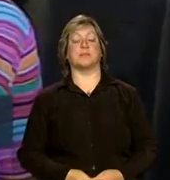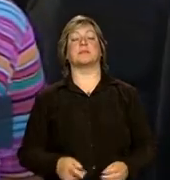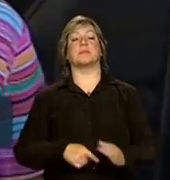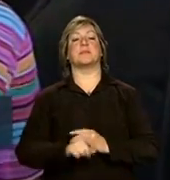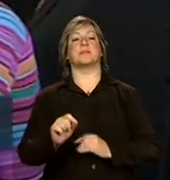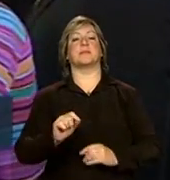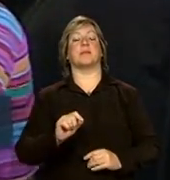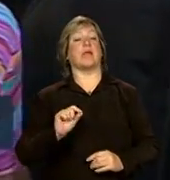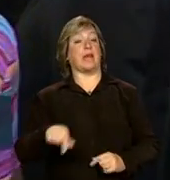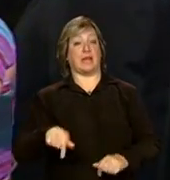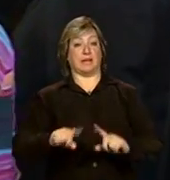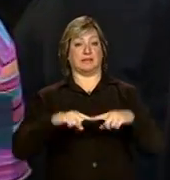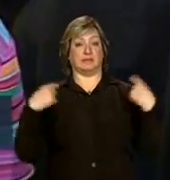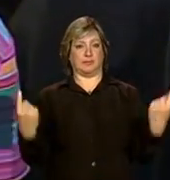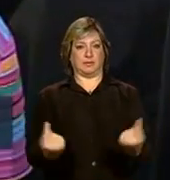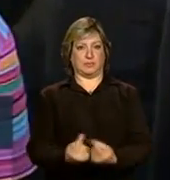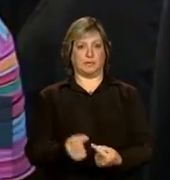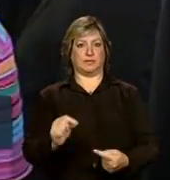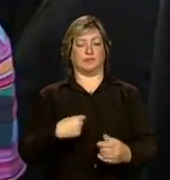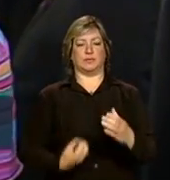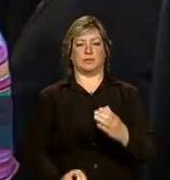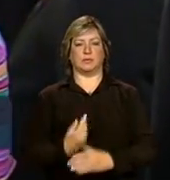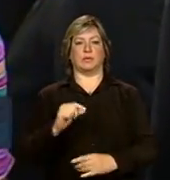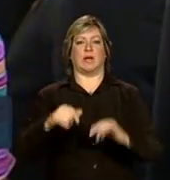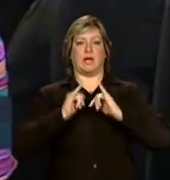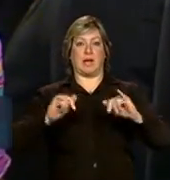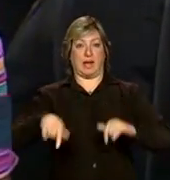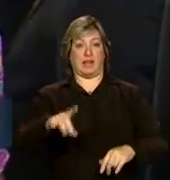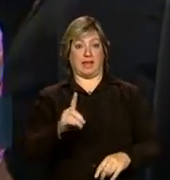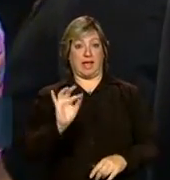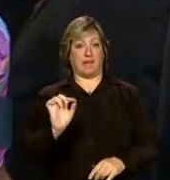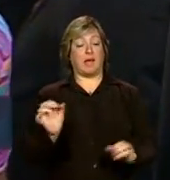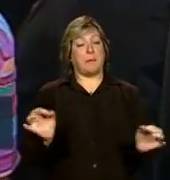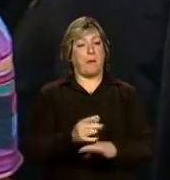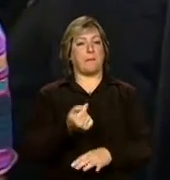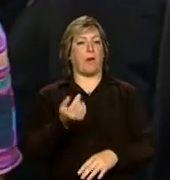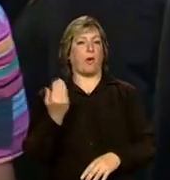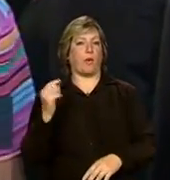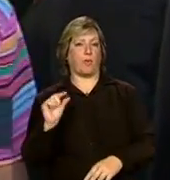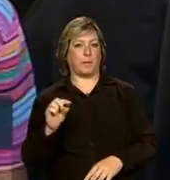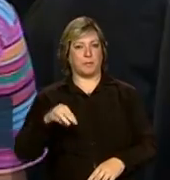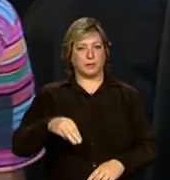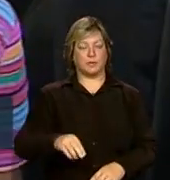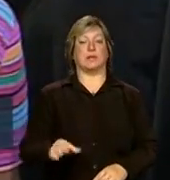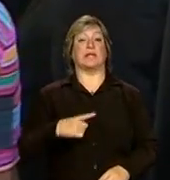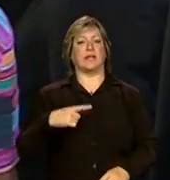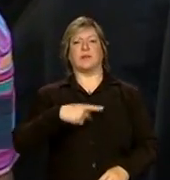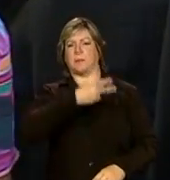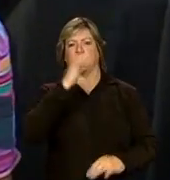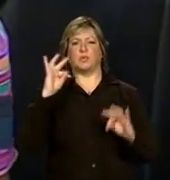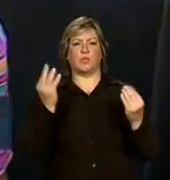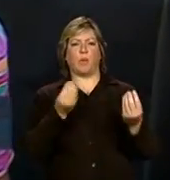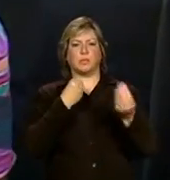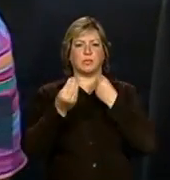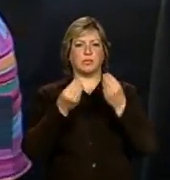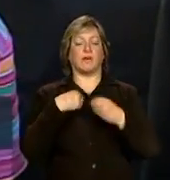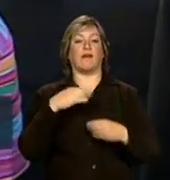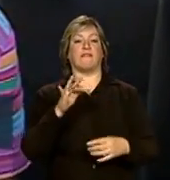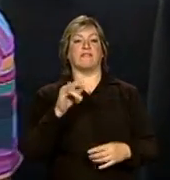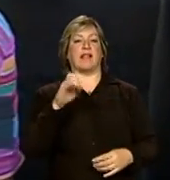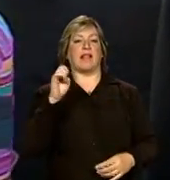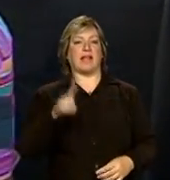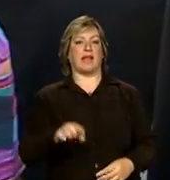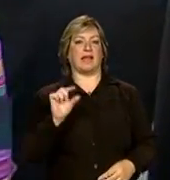Malu, a cerimônia do lançamento da campanha aqui no Distrito Federal terminou há poucos minutos e teve até a degustação de um filé de